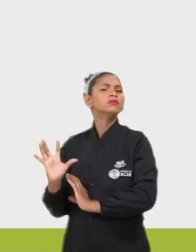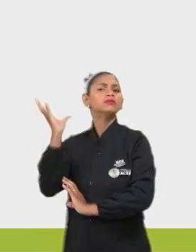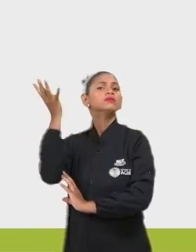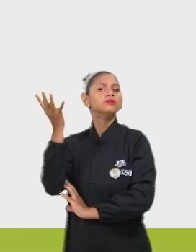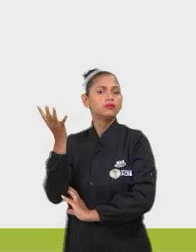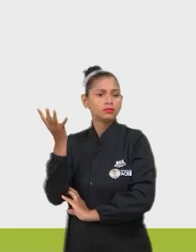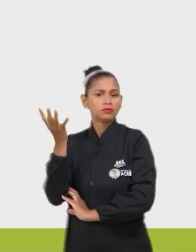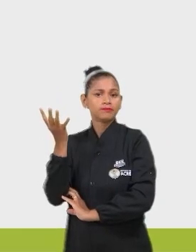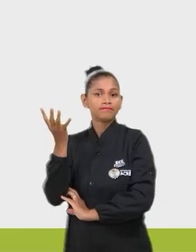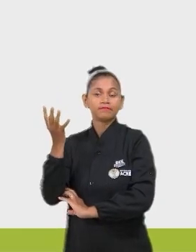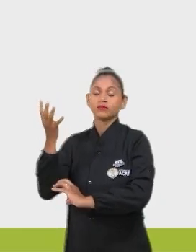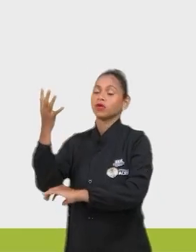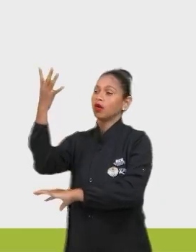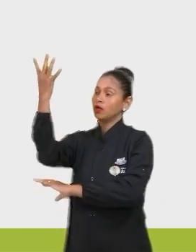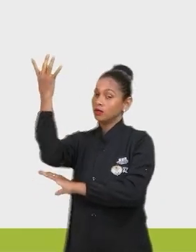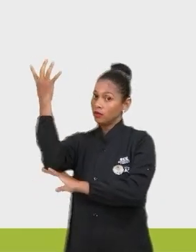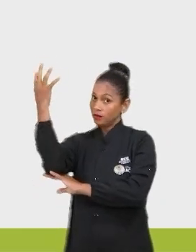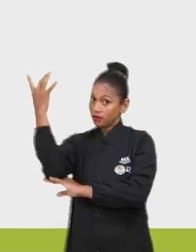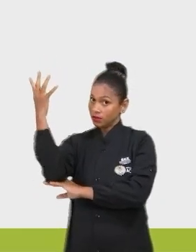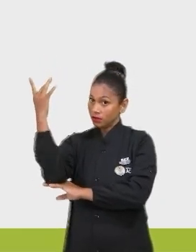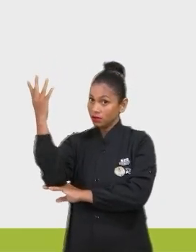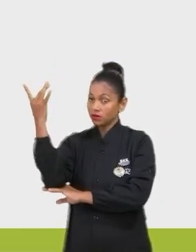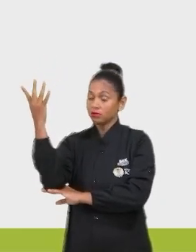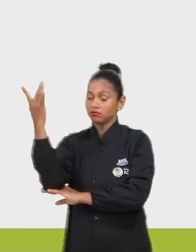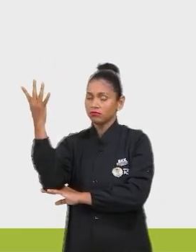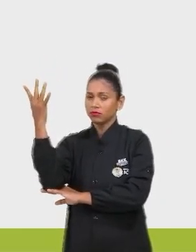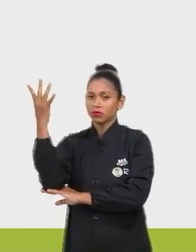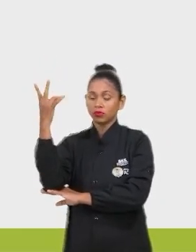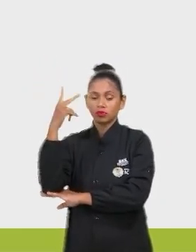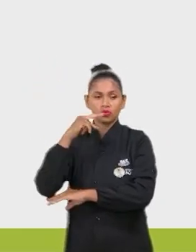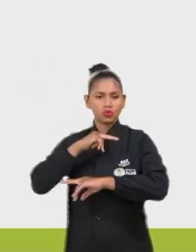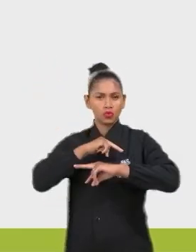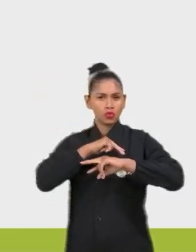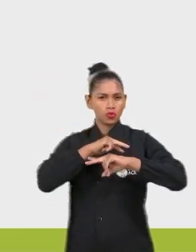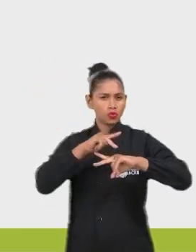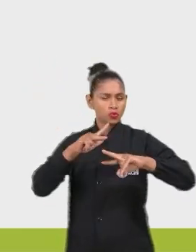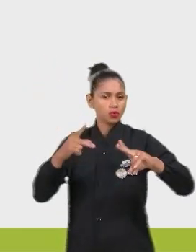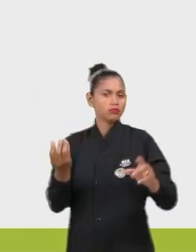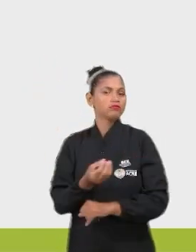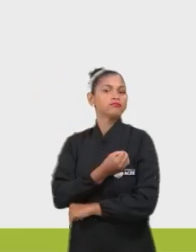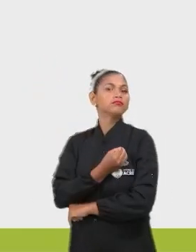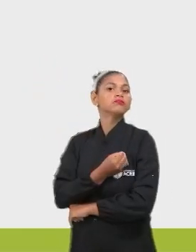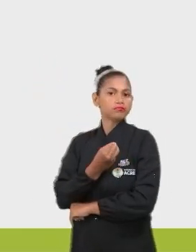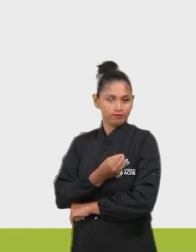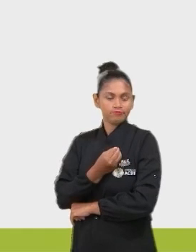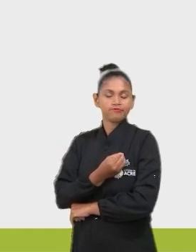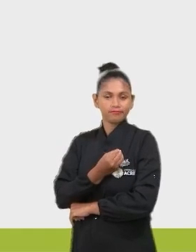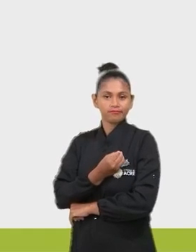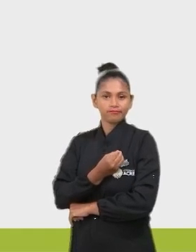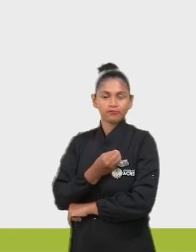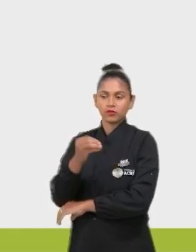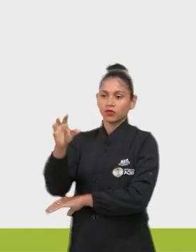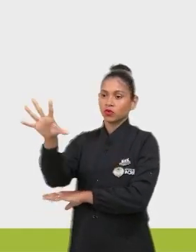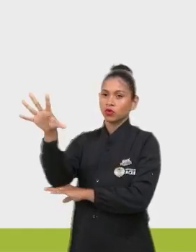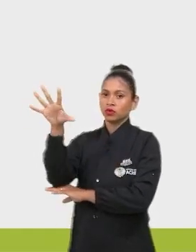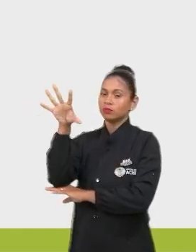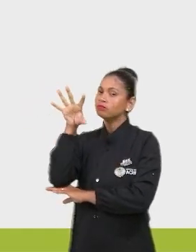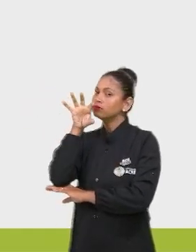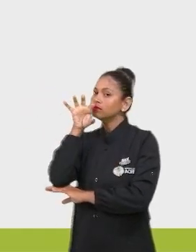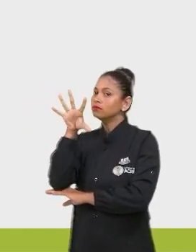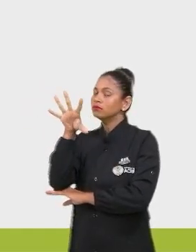Tanto as plantas quanto todos os seres vivos, eles vão, durante a respiração aeróbica,